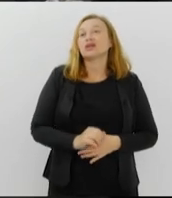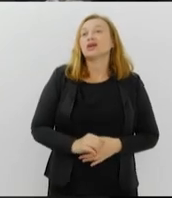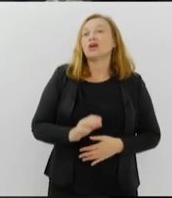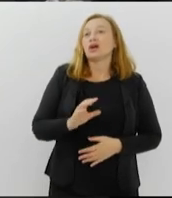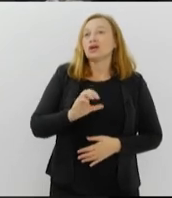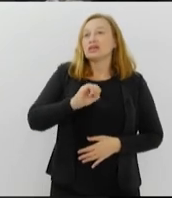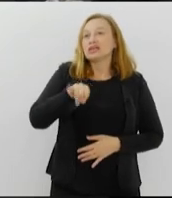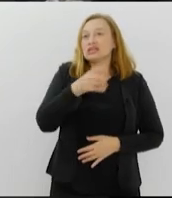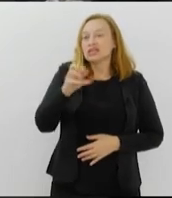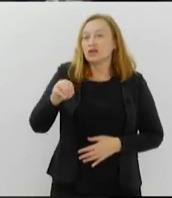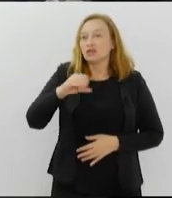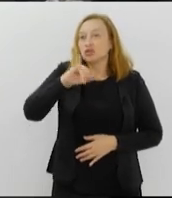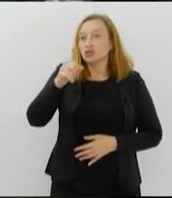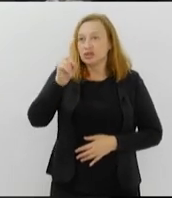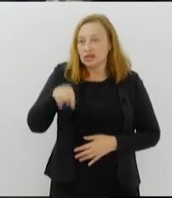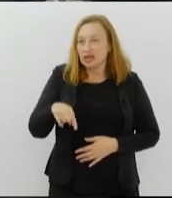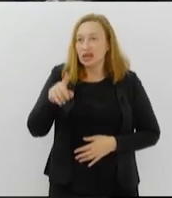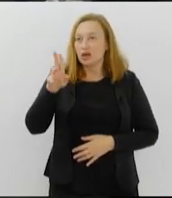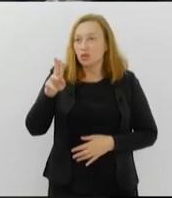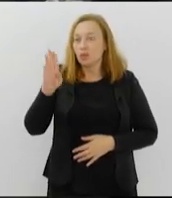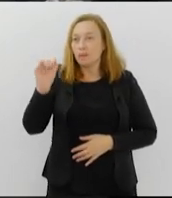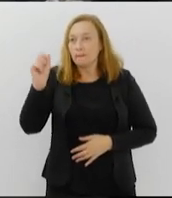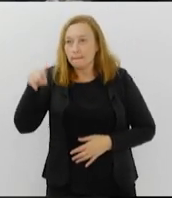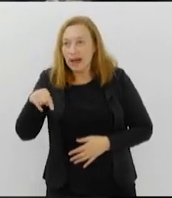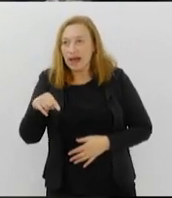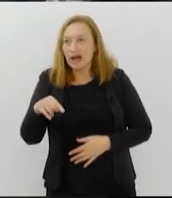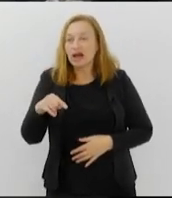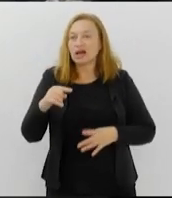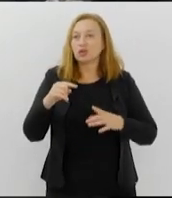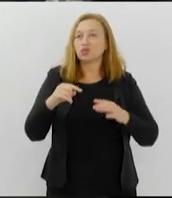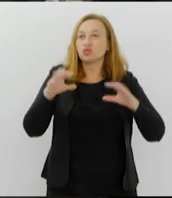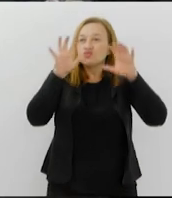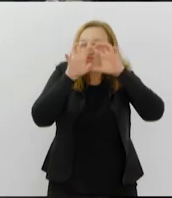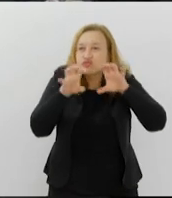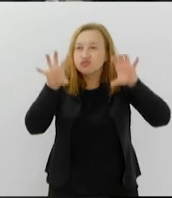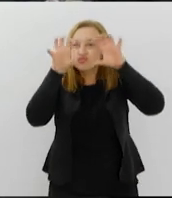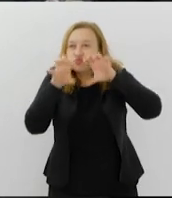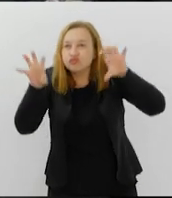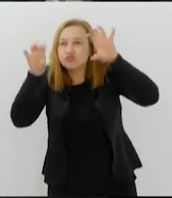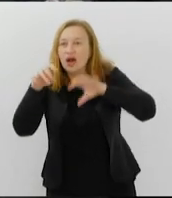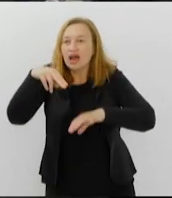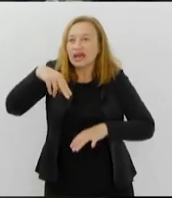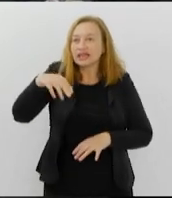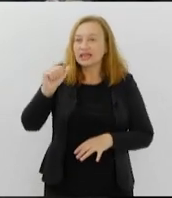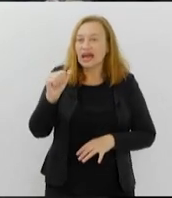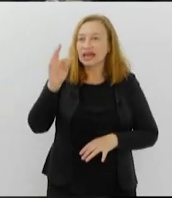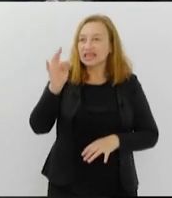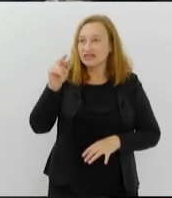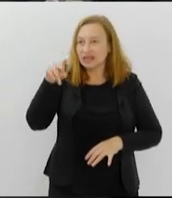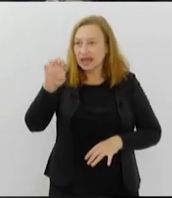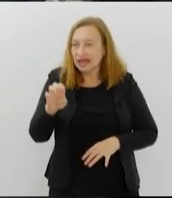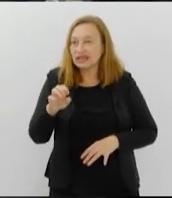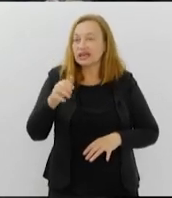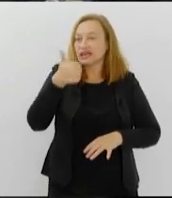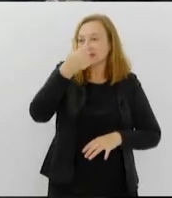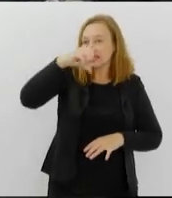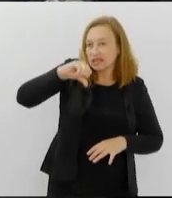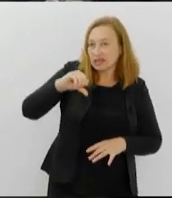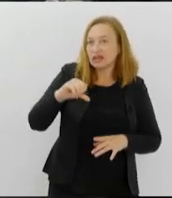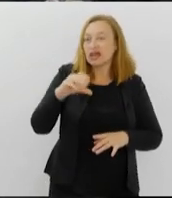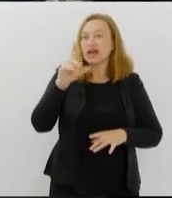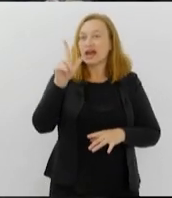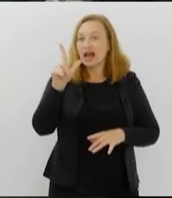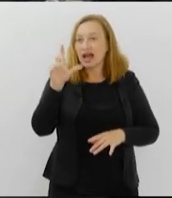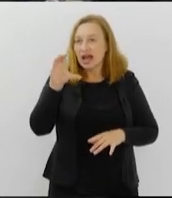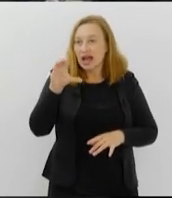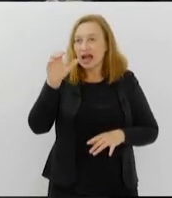hoje o dia amanheceu nublado. Em São José de Ubar faz 22 graus, em Natividade 19, em Cantagalo 21